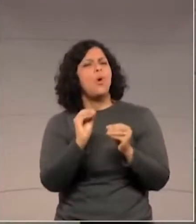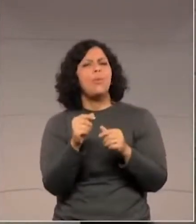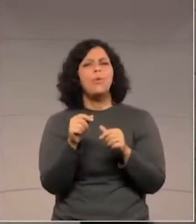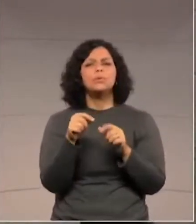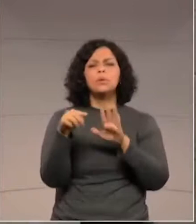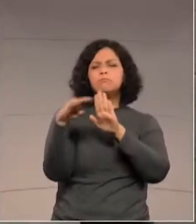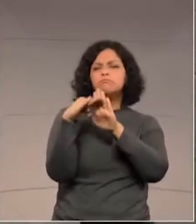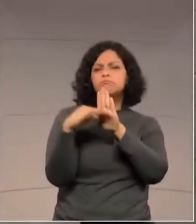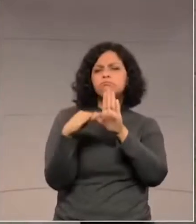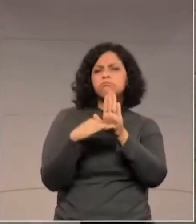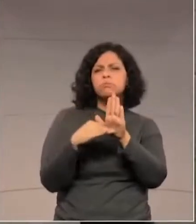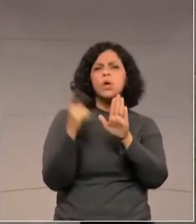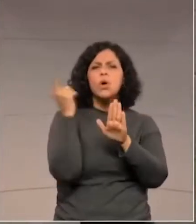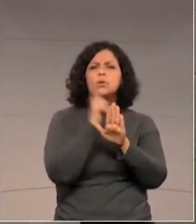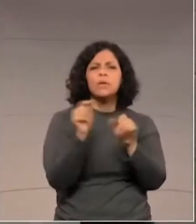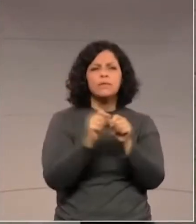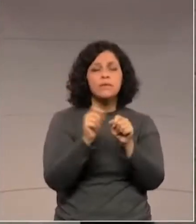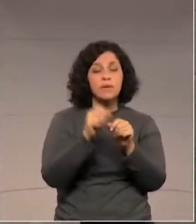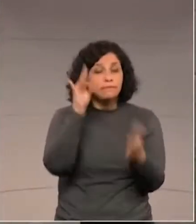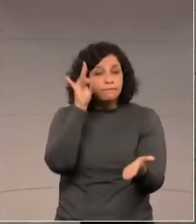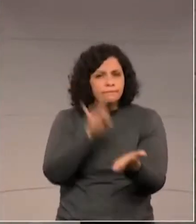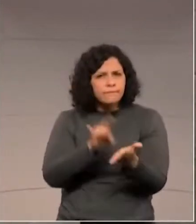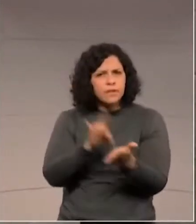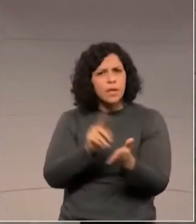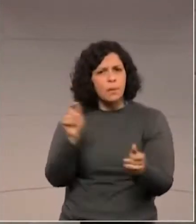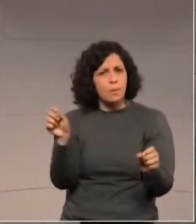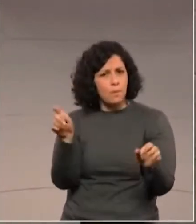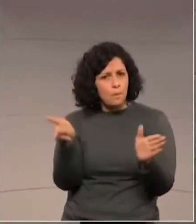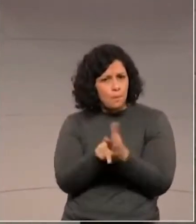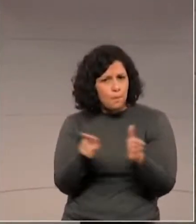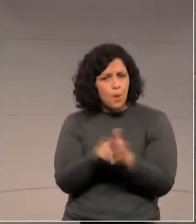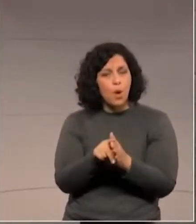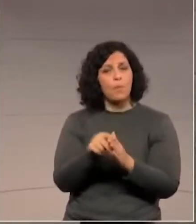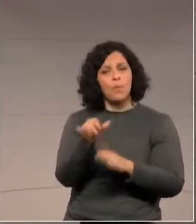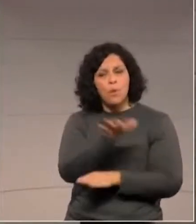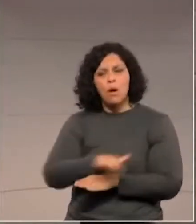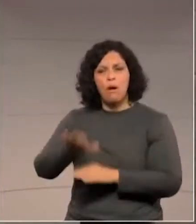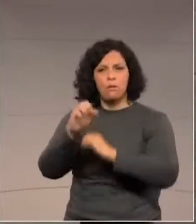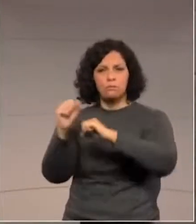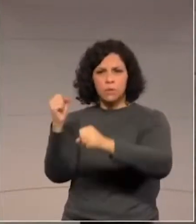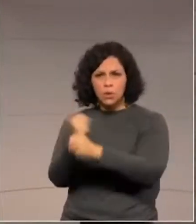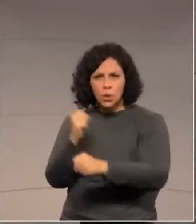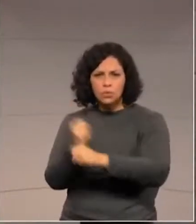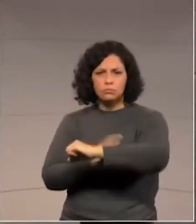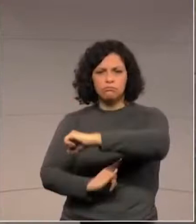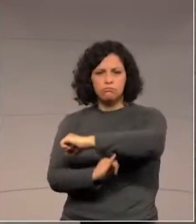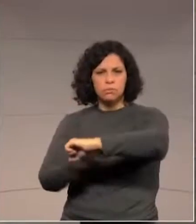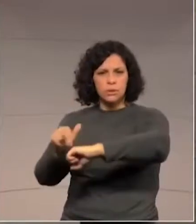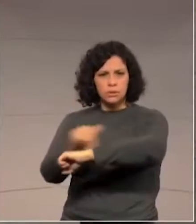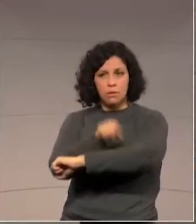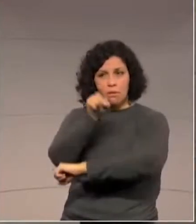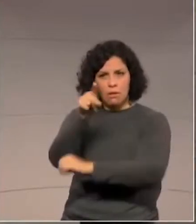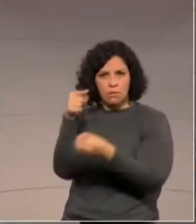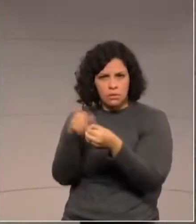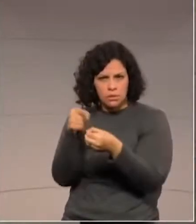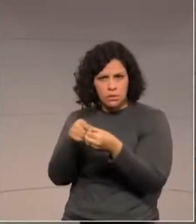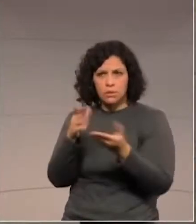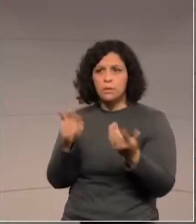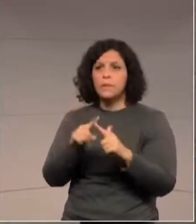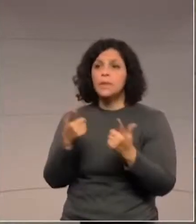medidas estavam sendo de fato tomadas para a construção da referida passarela.